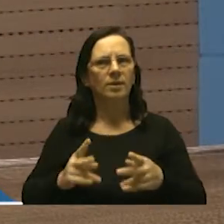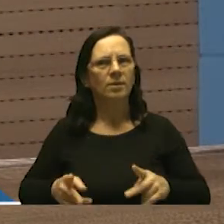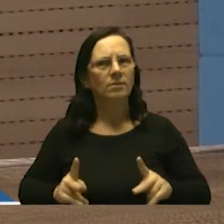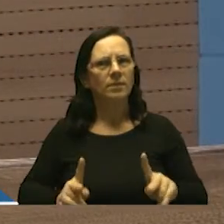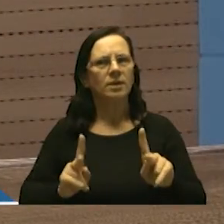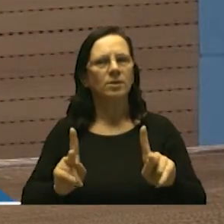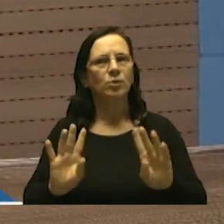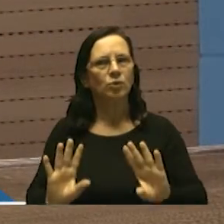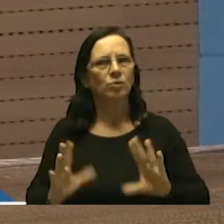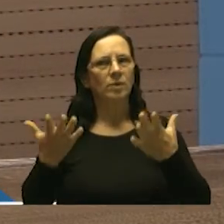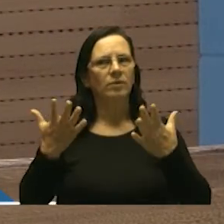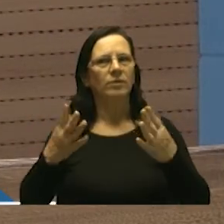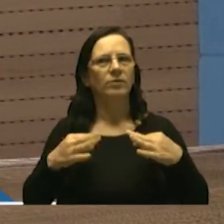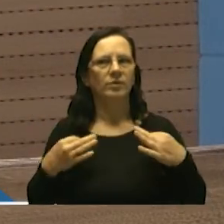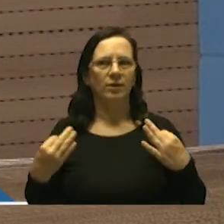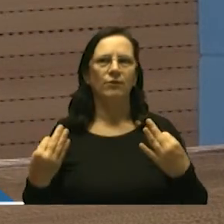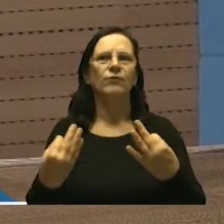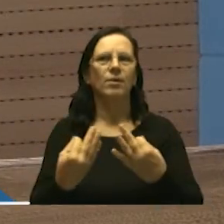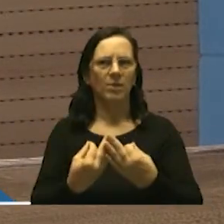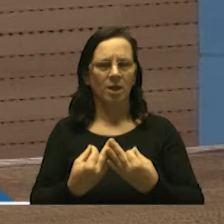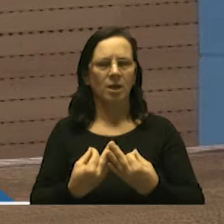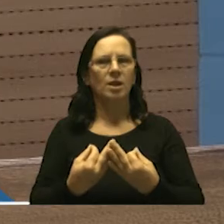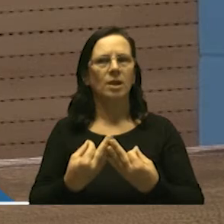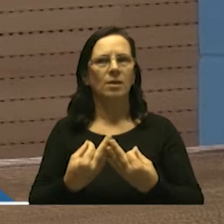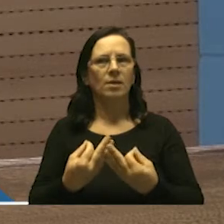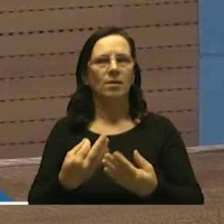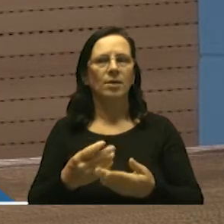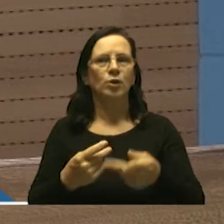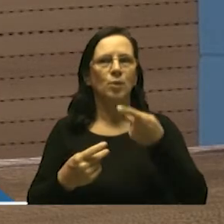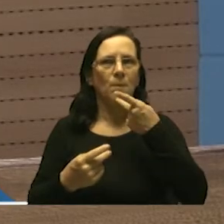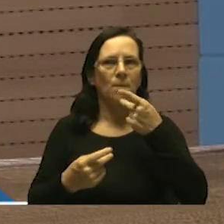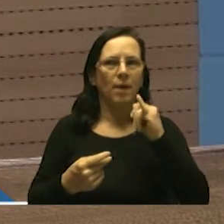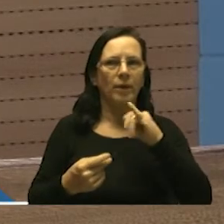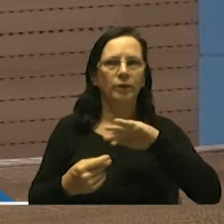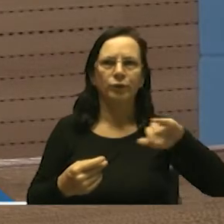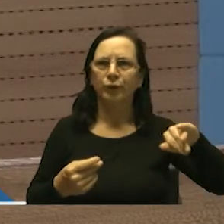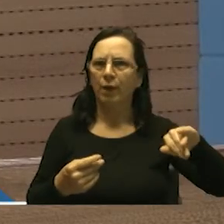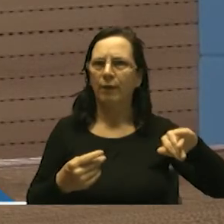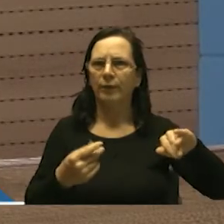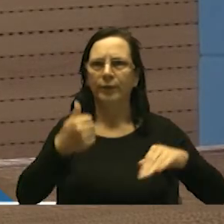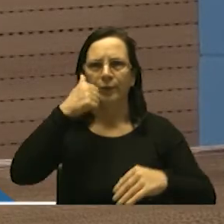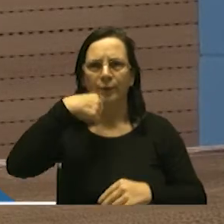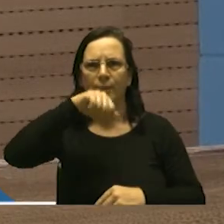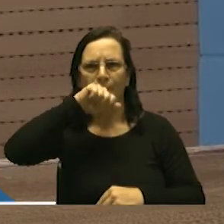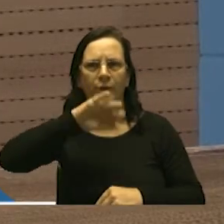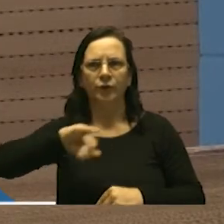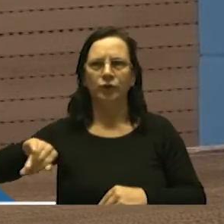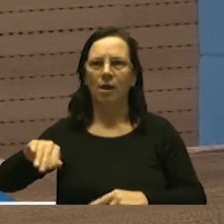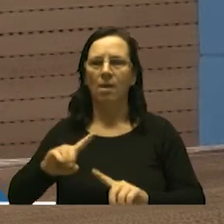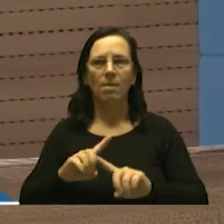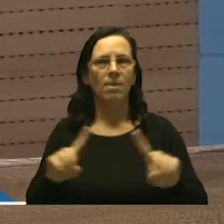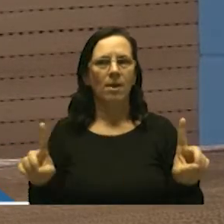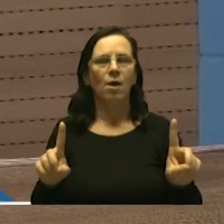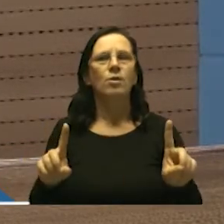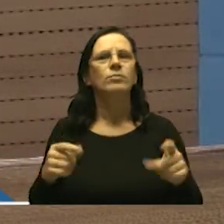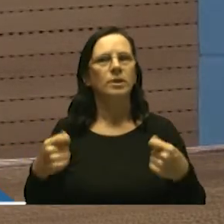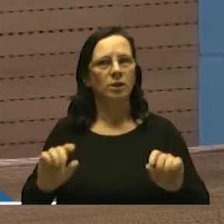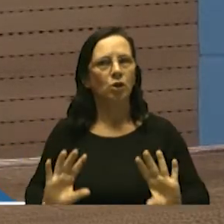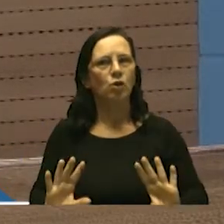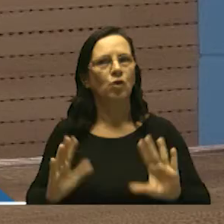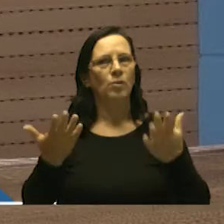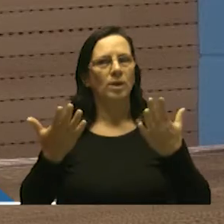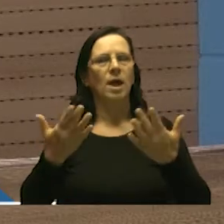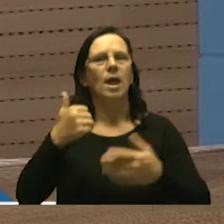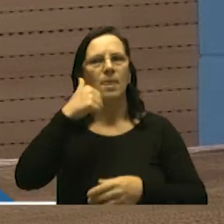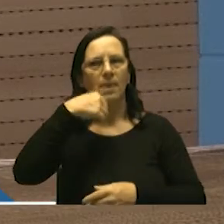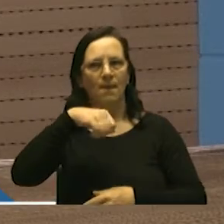comemorando sim o dia da família mas não retirar o dia dos pais e o dia das mães precisa ser comemorado sim o dia